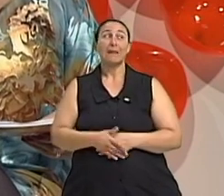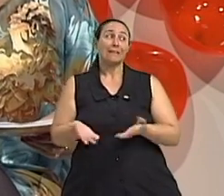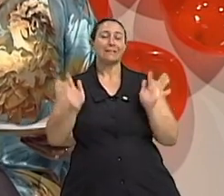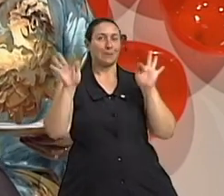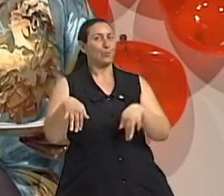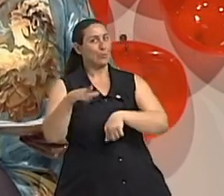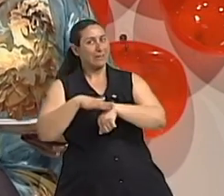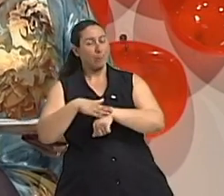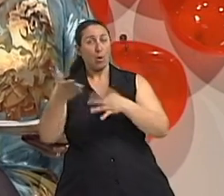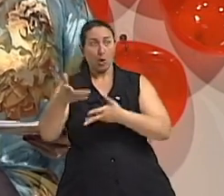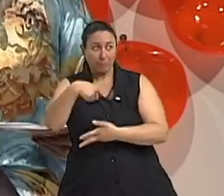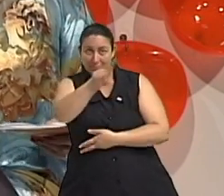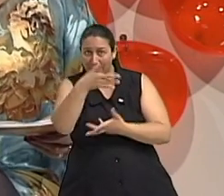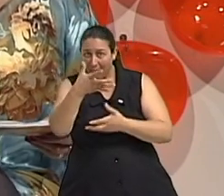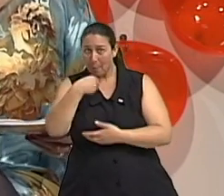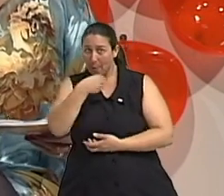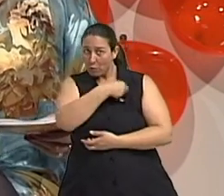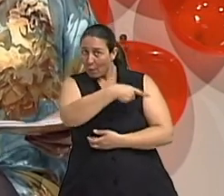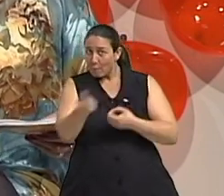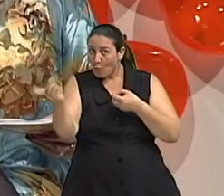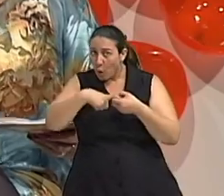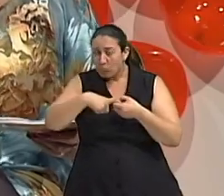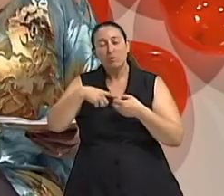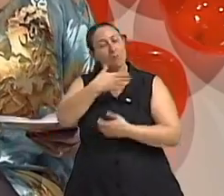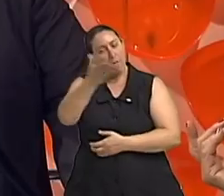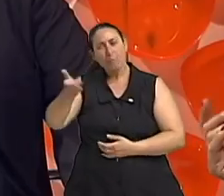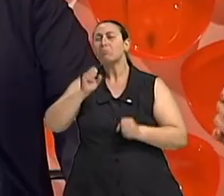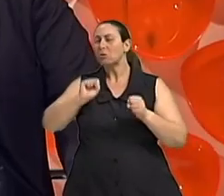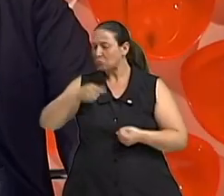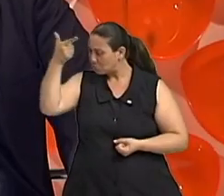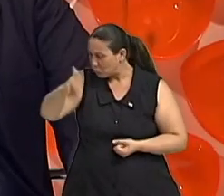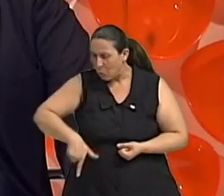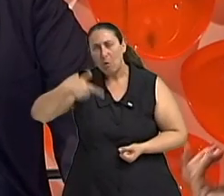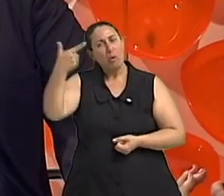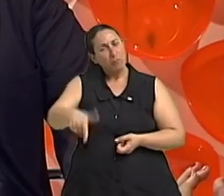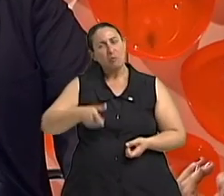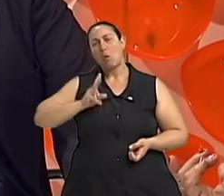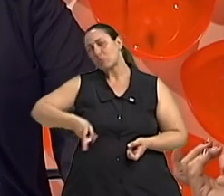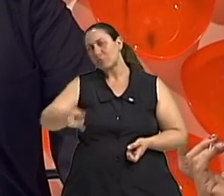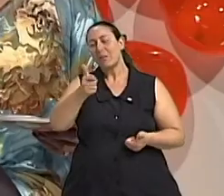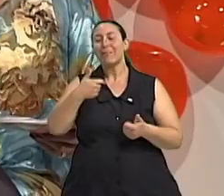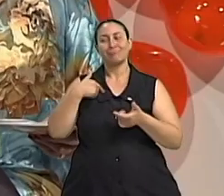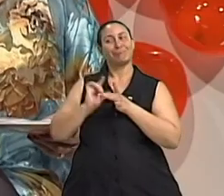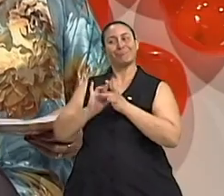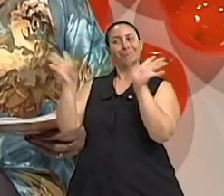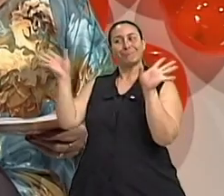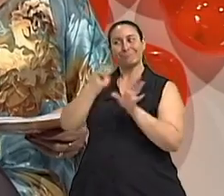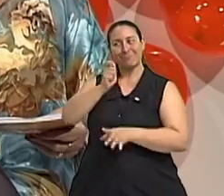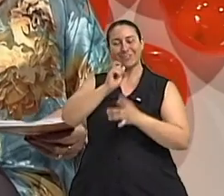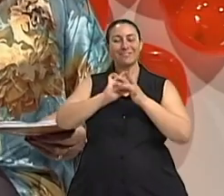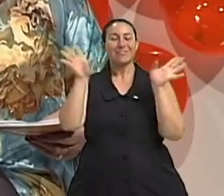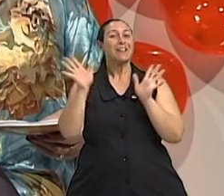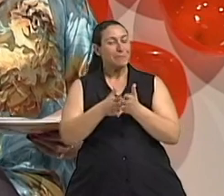o assunto querem que o doutor volte é só pedir a gente reprisa o programa a gente traz traz o doutor Weiman